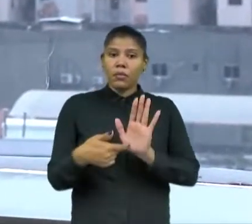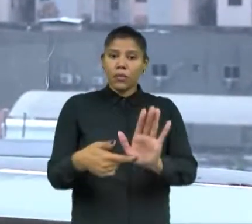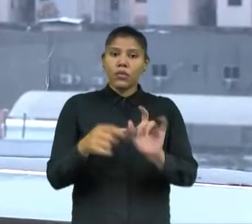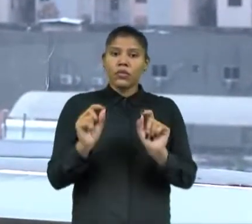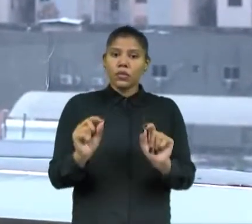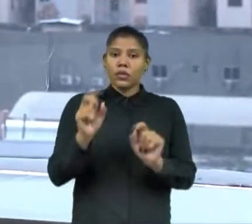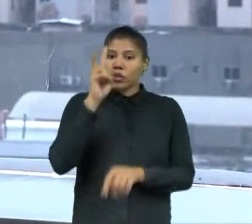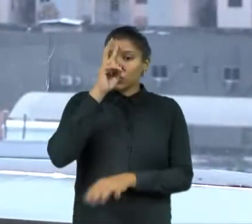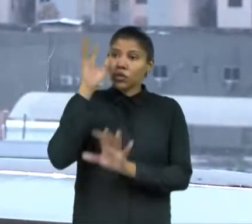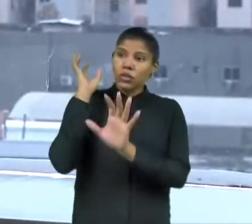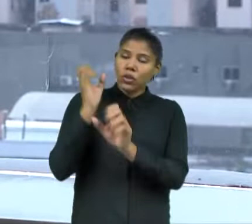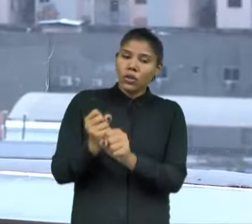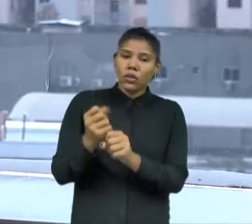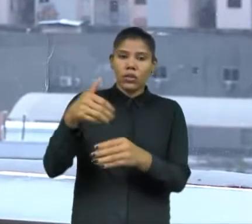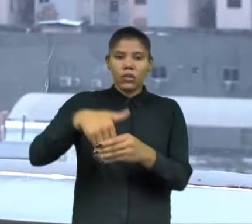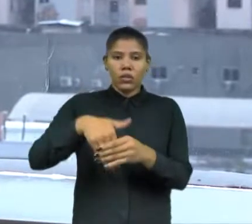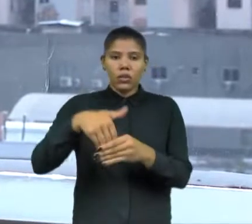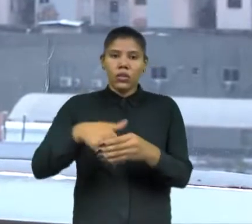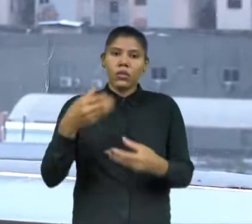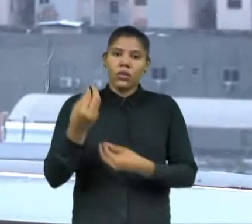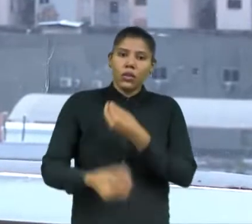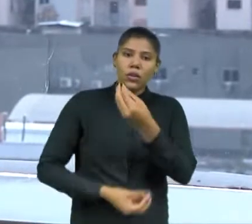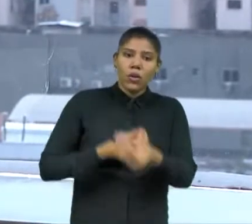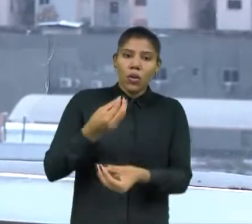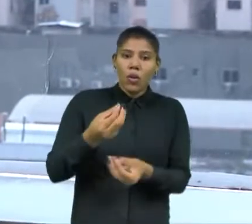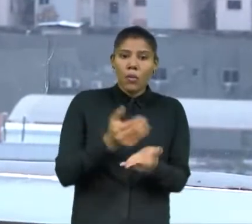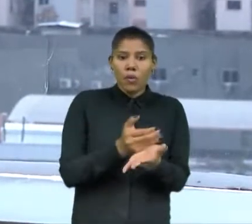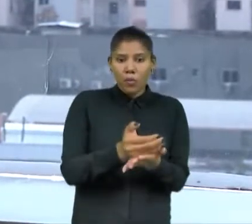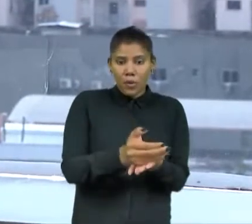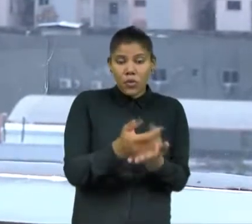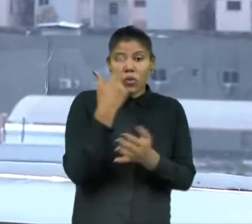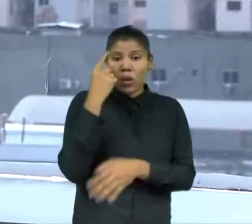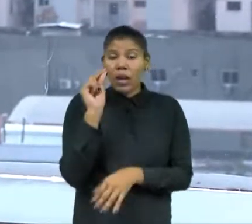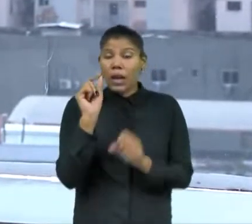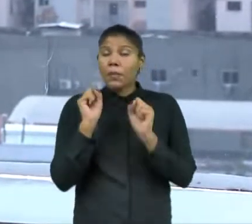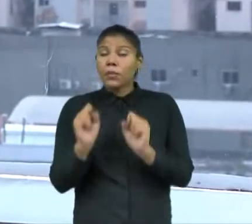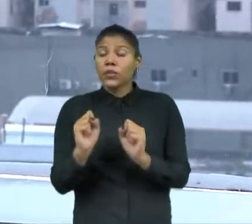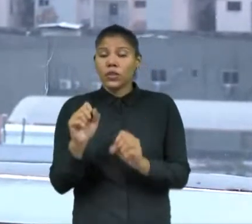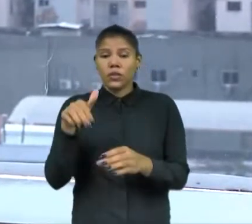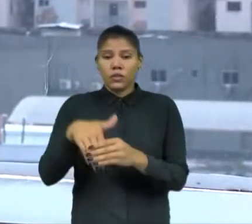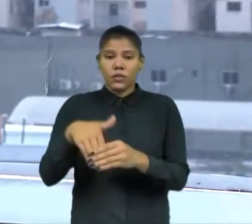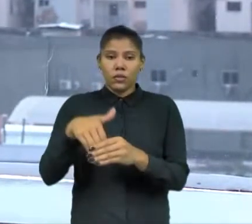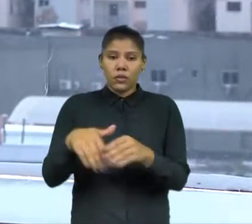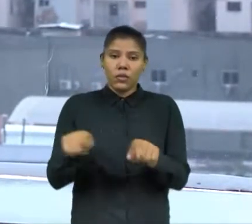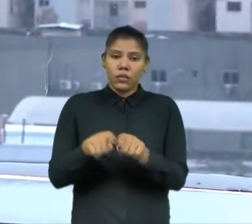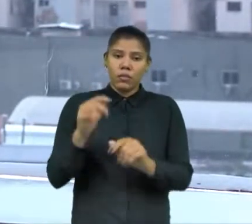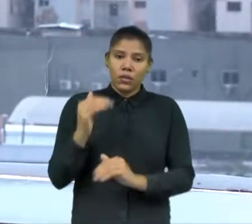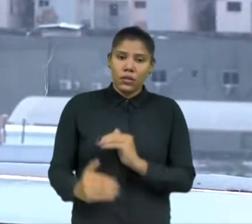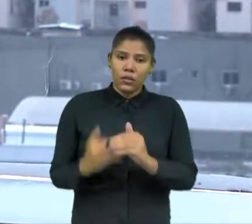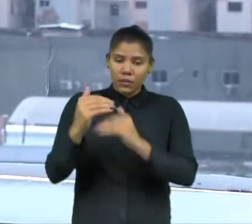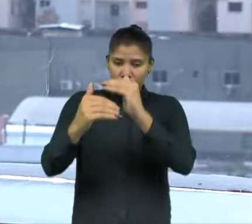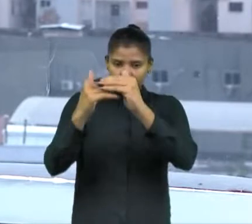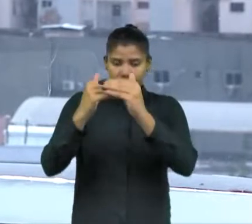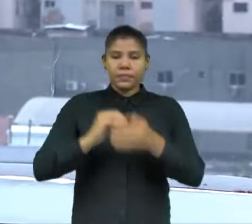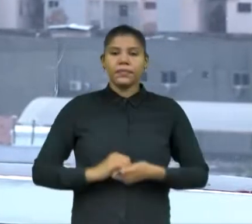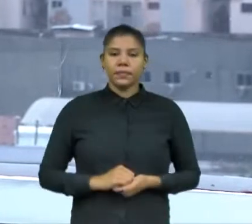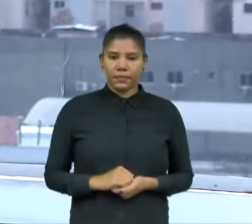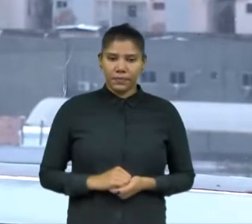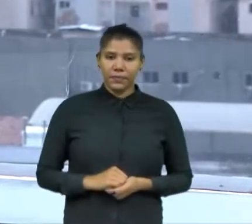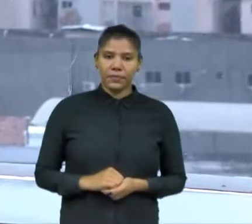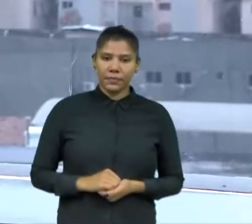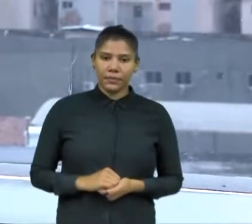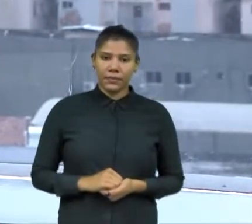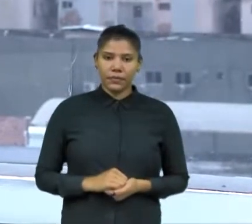no país, como foram os primeiros pleitos, quem podia votar e os avanços nesse processo ao longo das décadas.